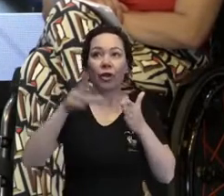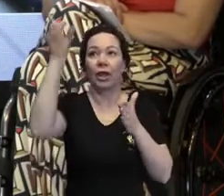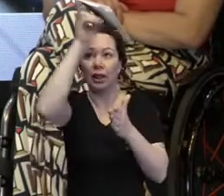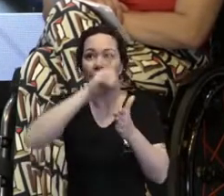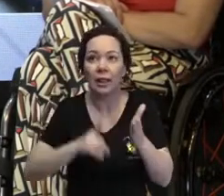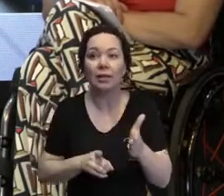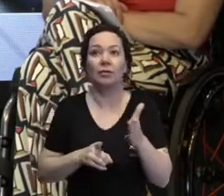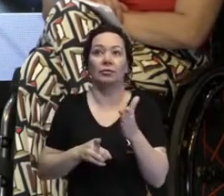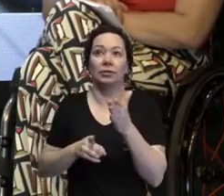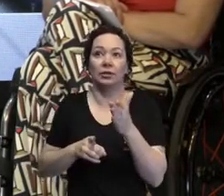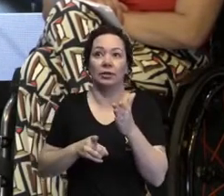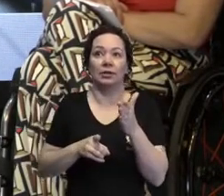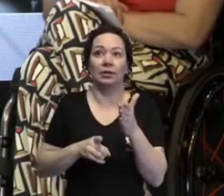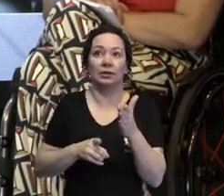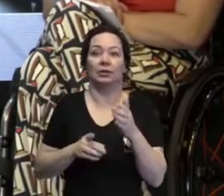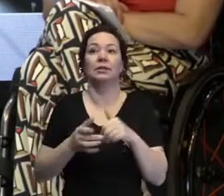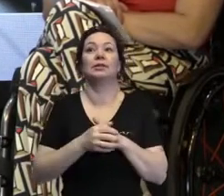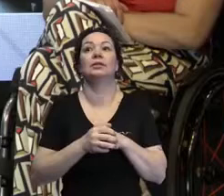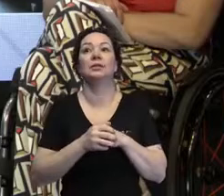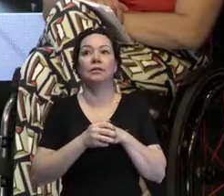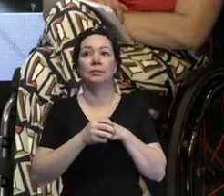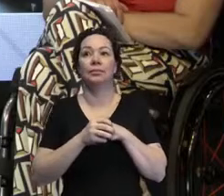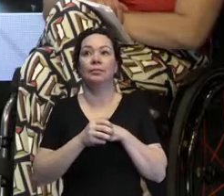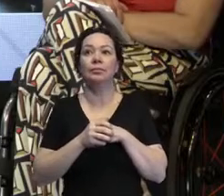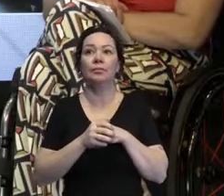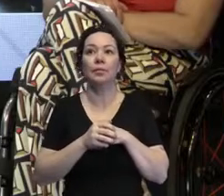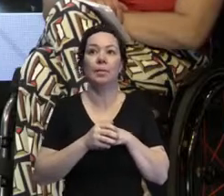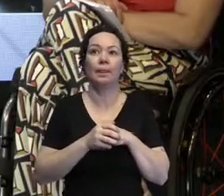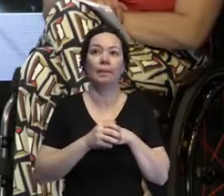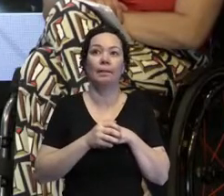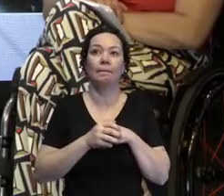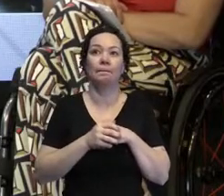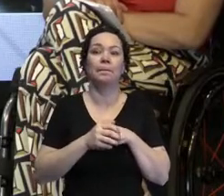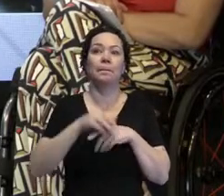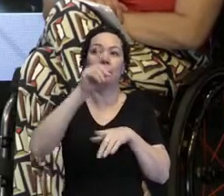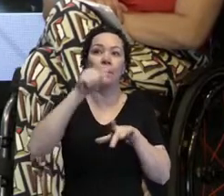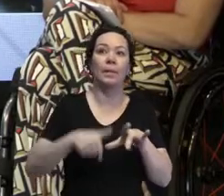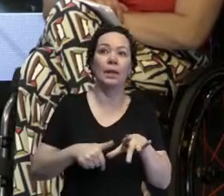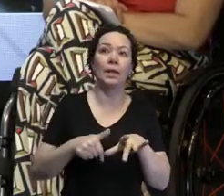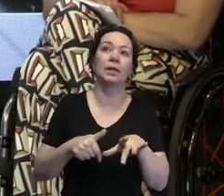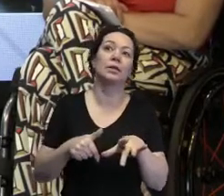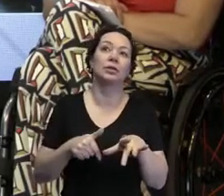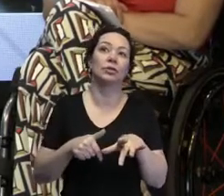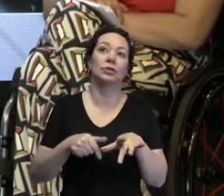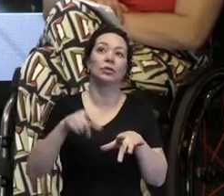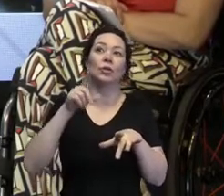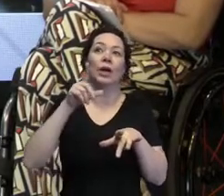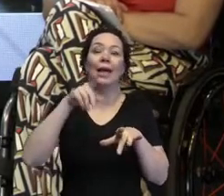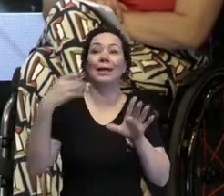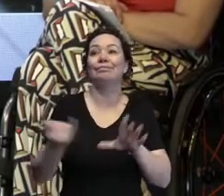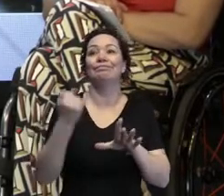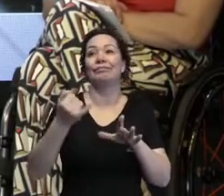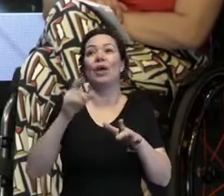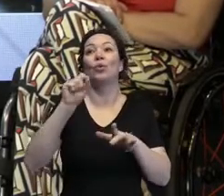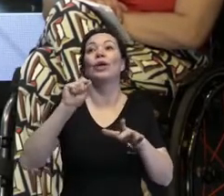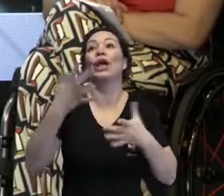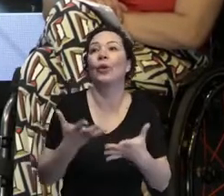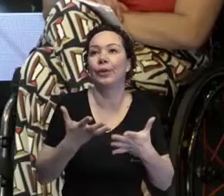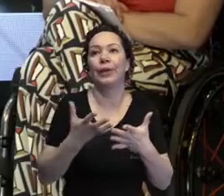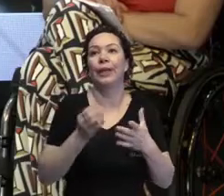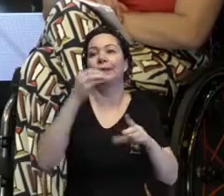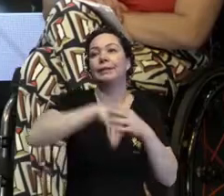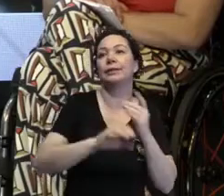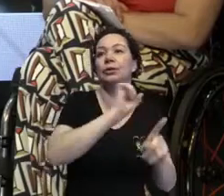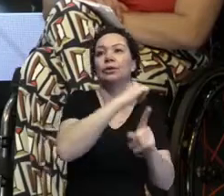e são melhores com deficiência. Vejam como é incrível. Portanto, isto é capacitismo, está muito enraizado e é preciso ser desconstruído